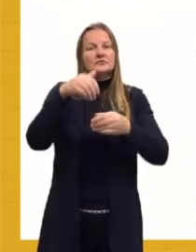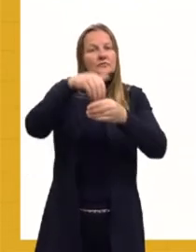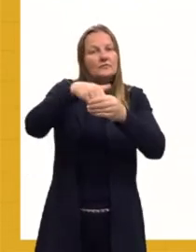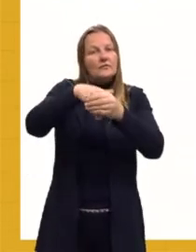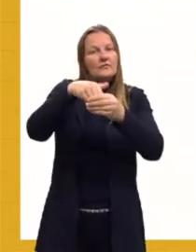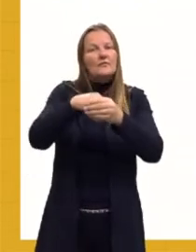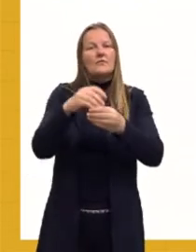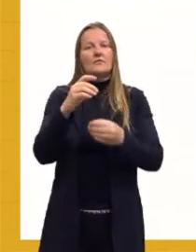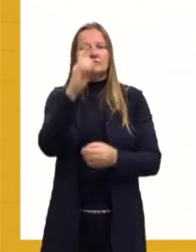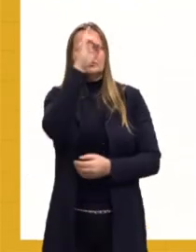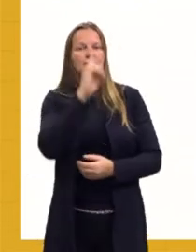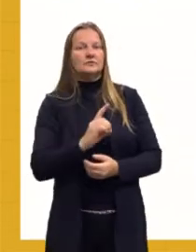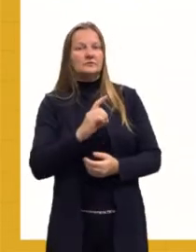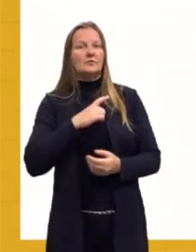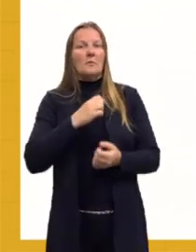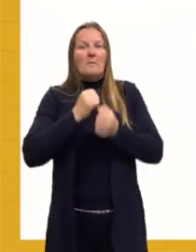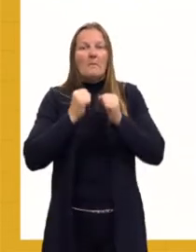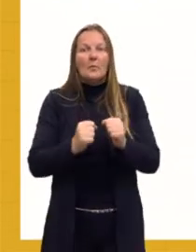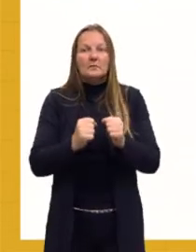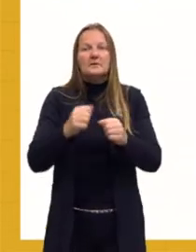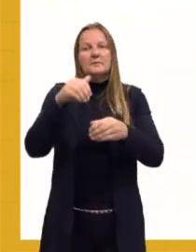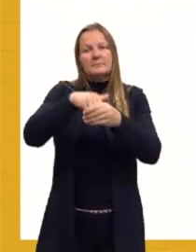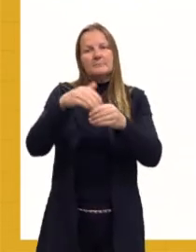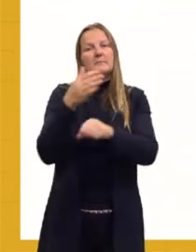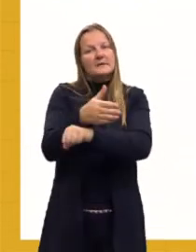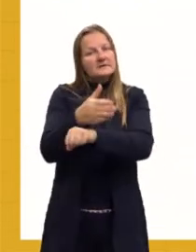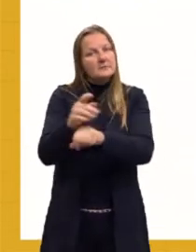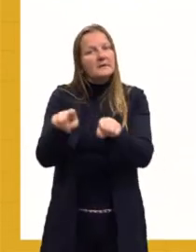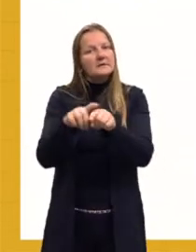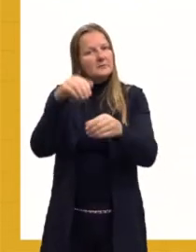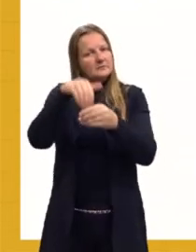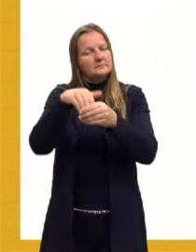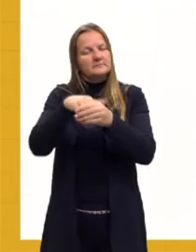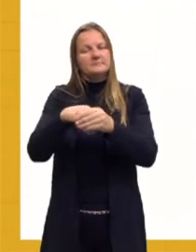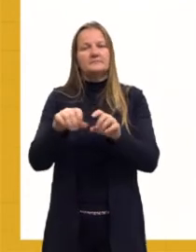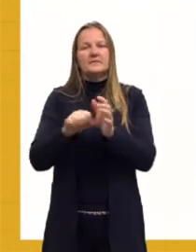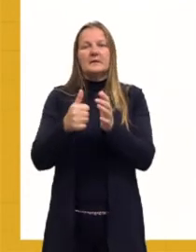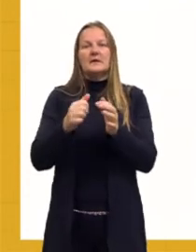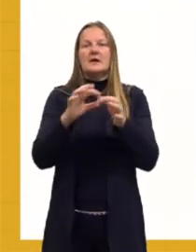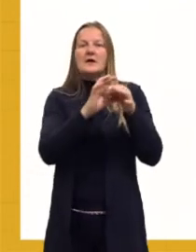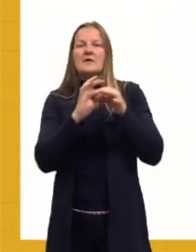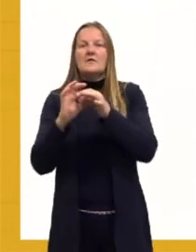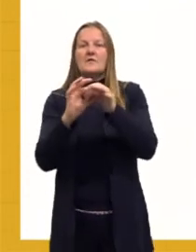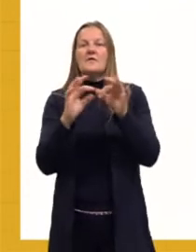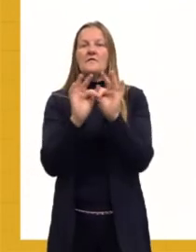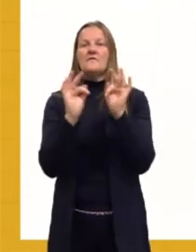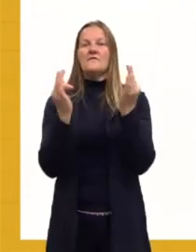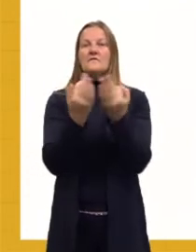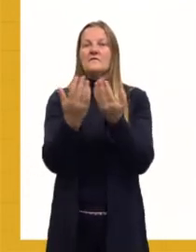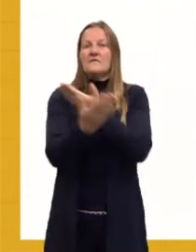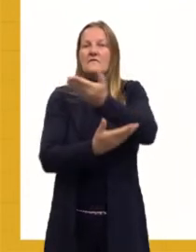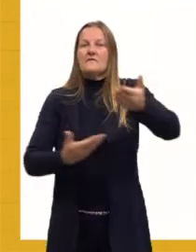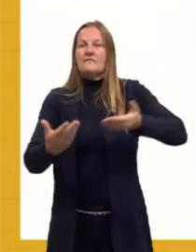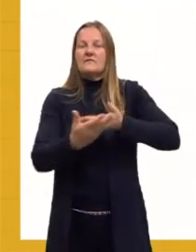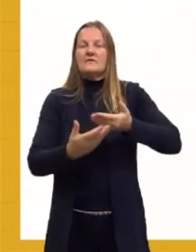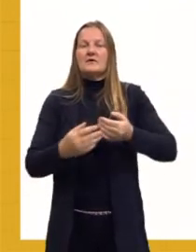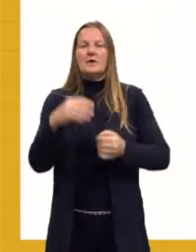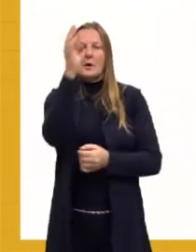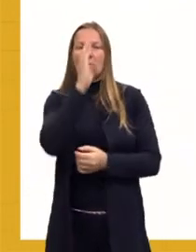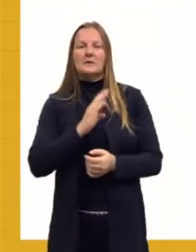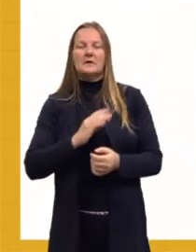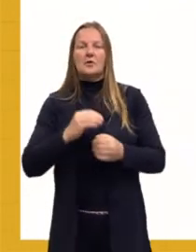direito delas de poder votar. Também teve, nessa época, a Federação Brasileira pelo Progresso